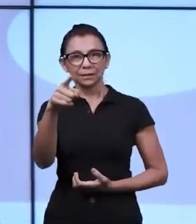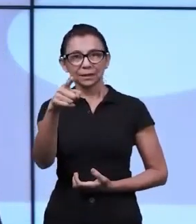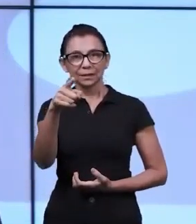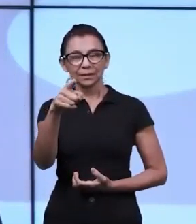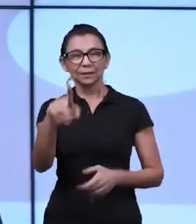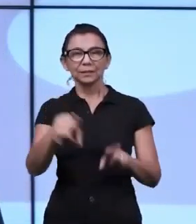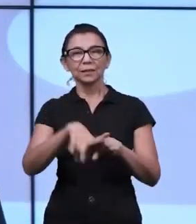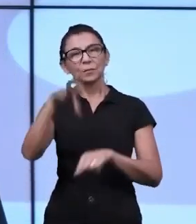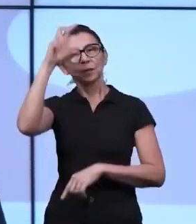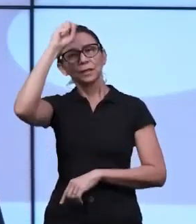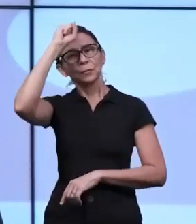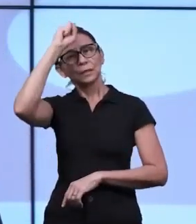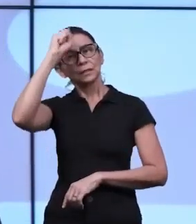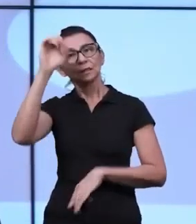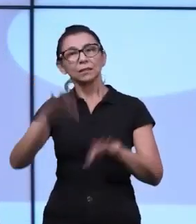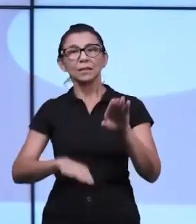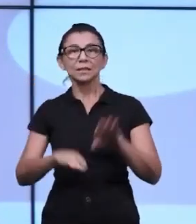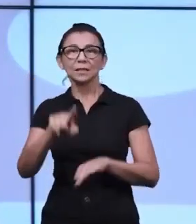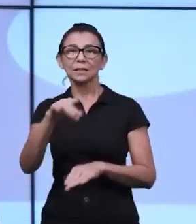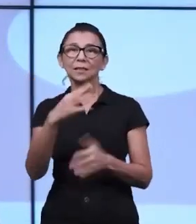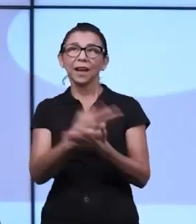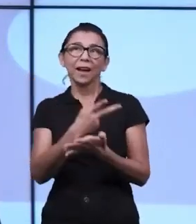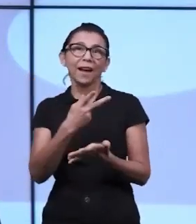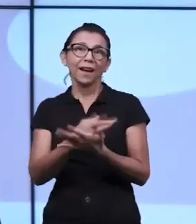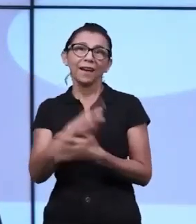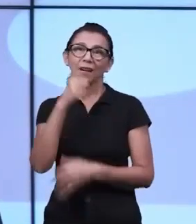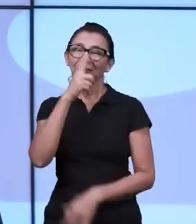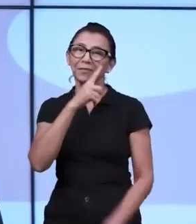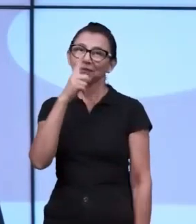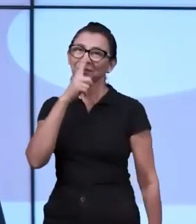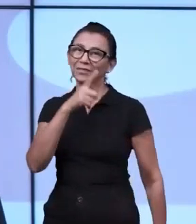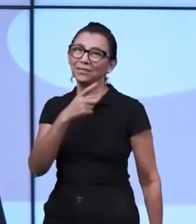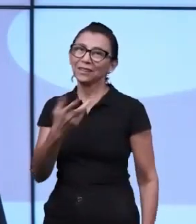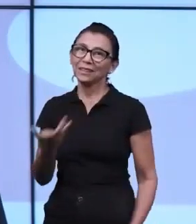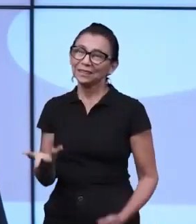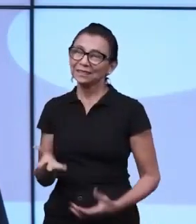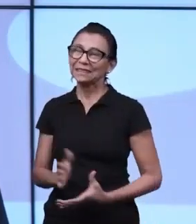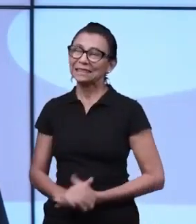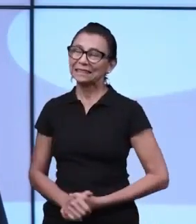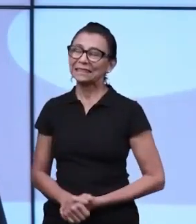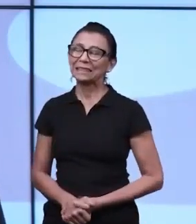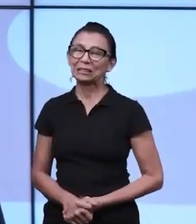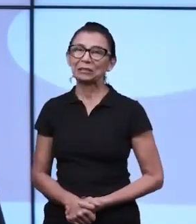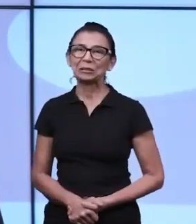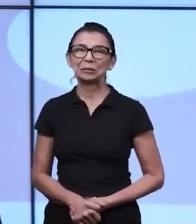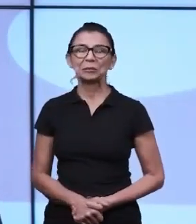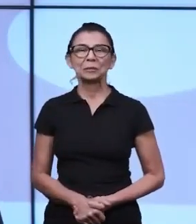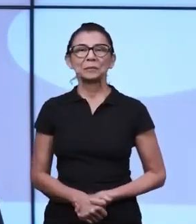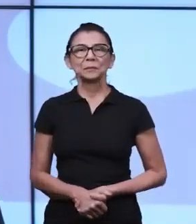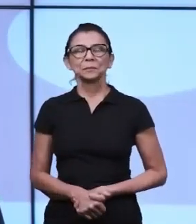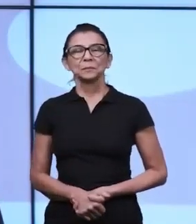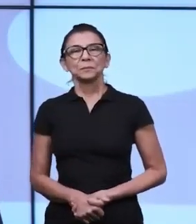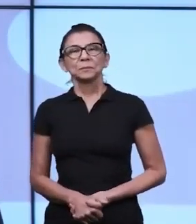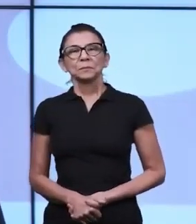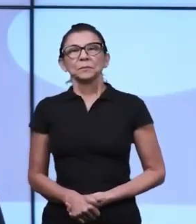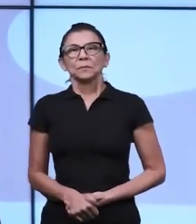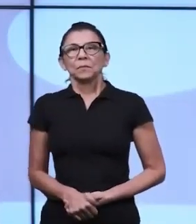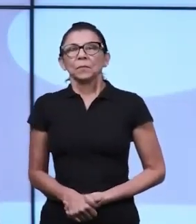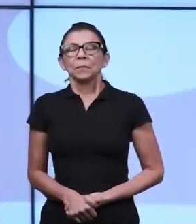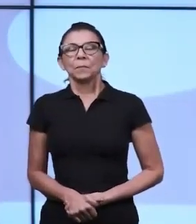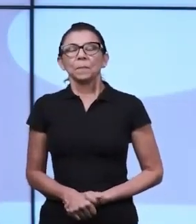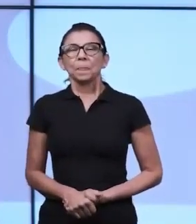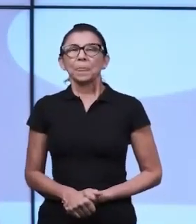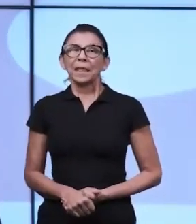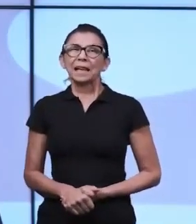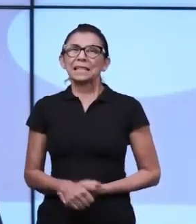aprendendo, que nem sempre vai acertar. Nós sabemos que existe uma autocobrança grande, mas saiba de